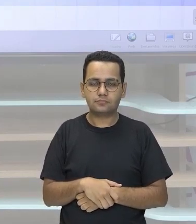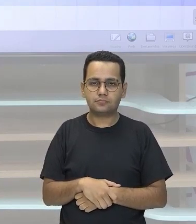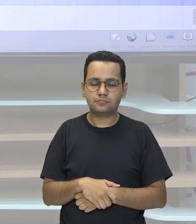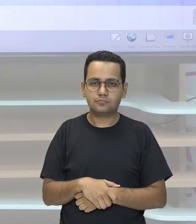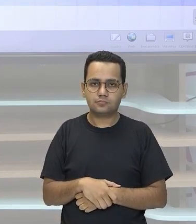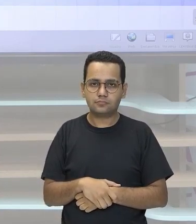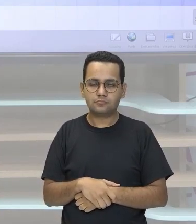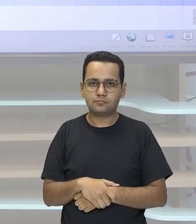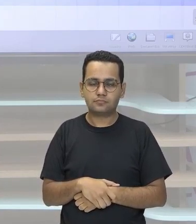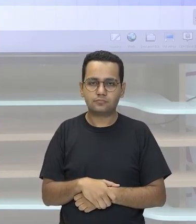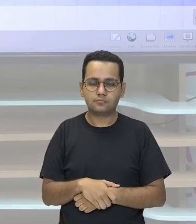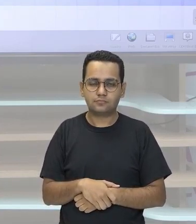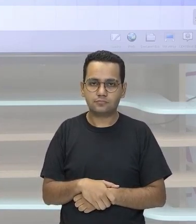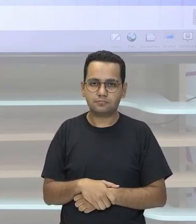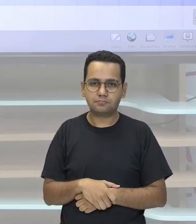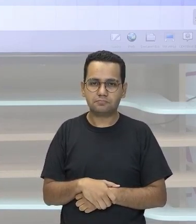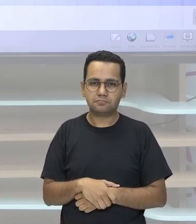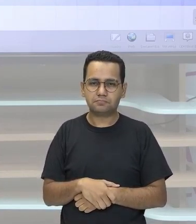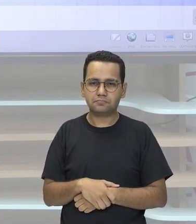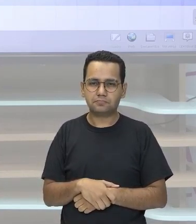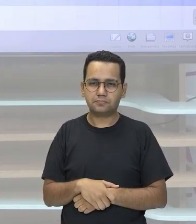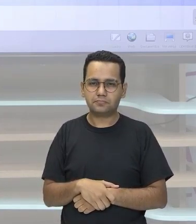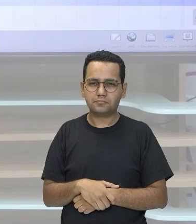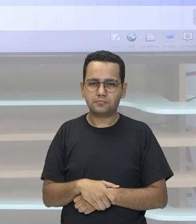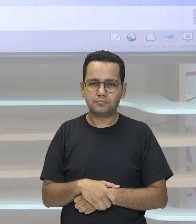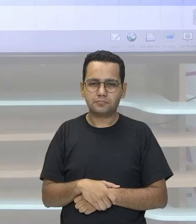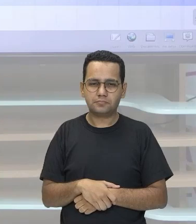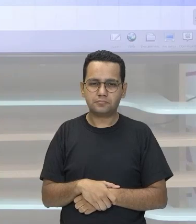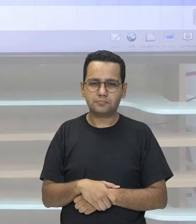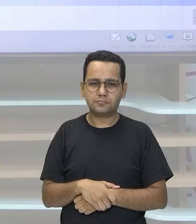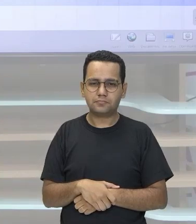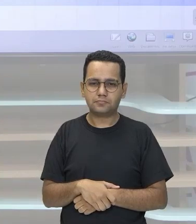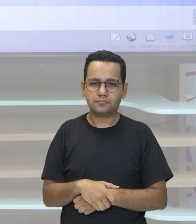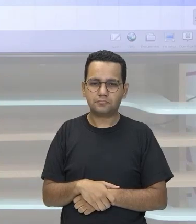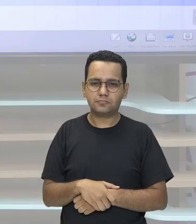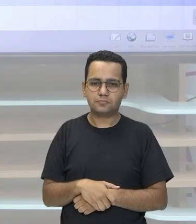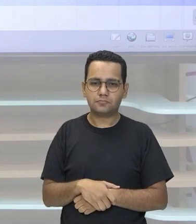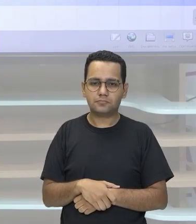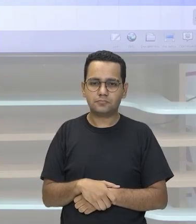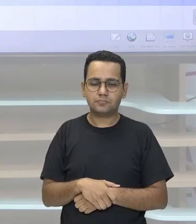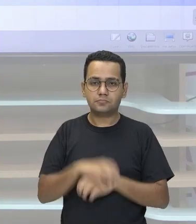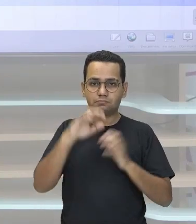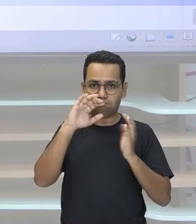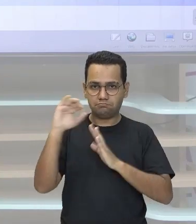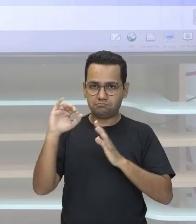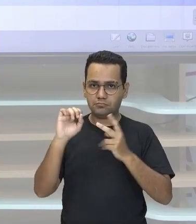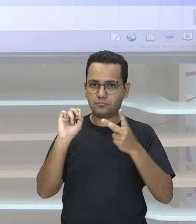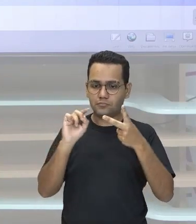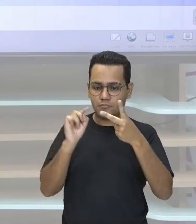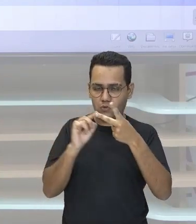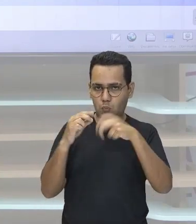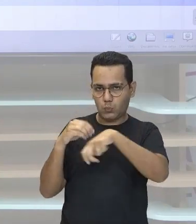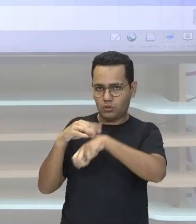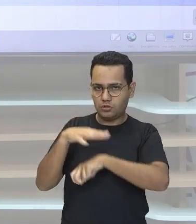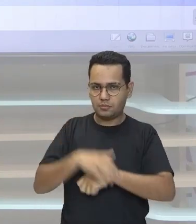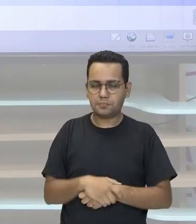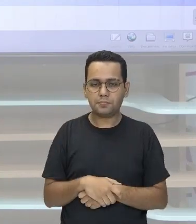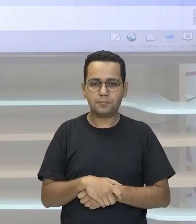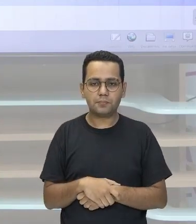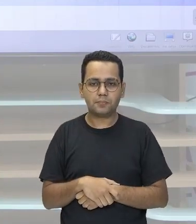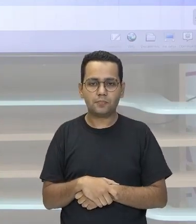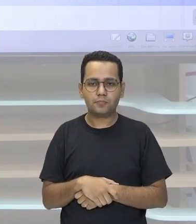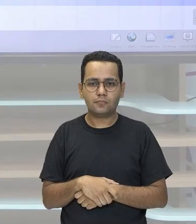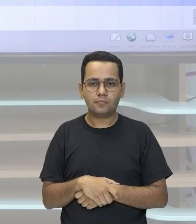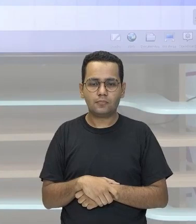Para que eles estejam Na mesma grandeza Depois disso O que eu faço? Manipulou? Ok Você vai operar Os